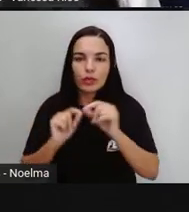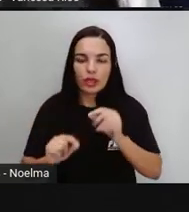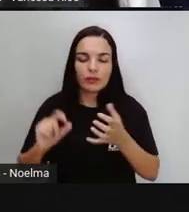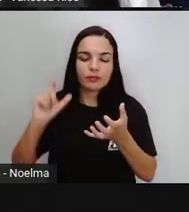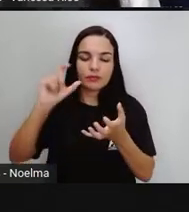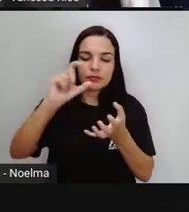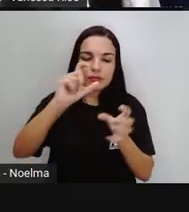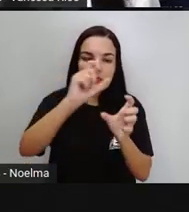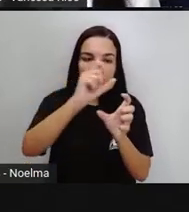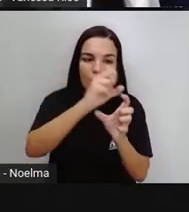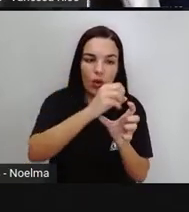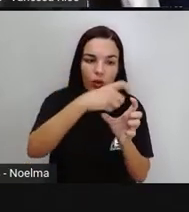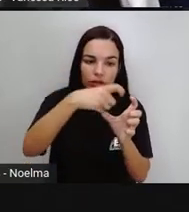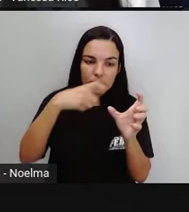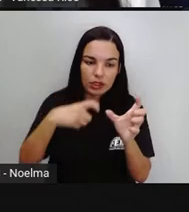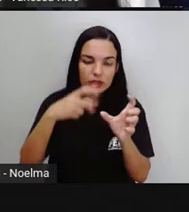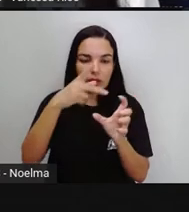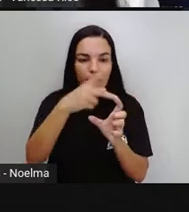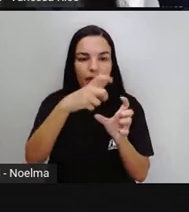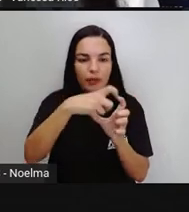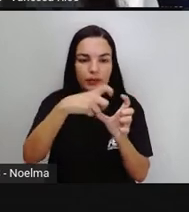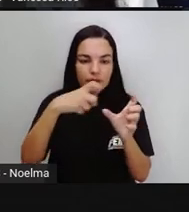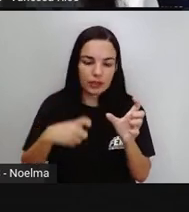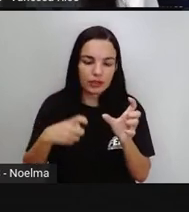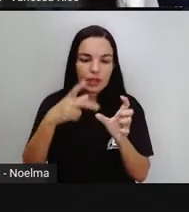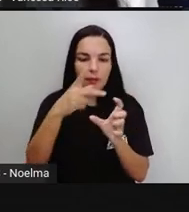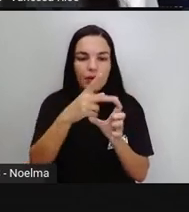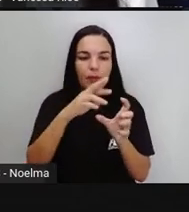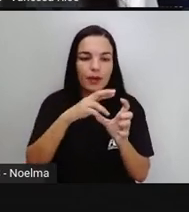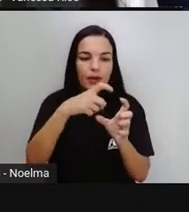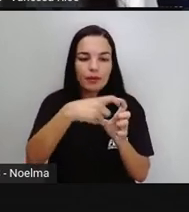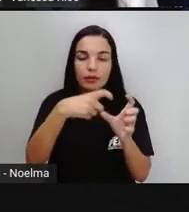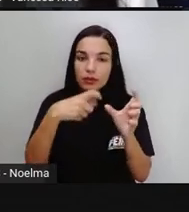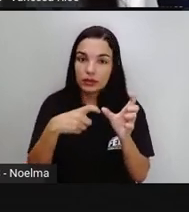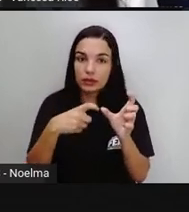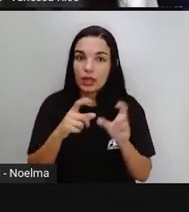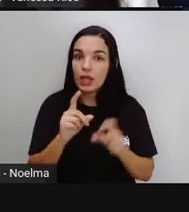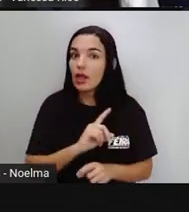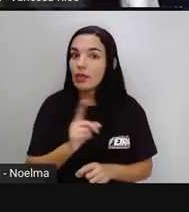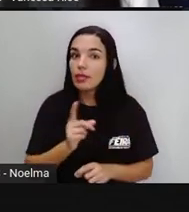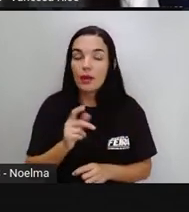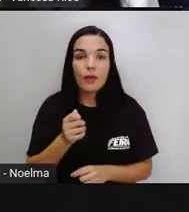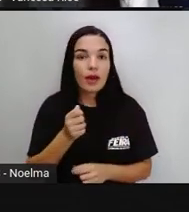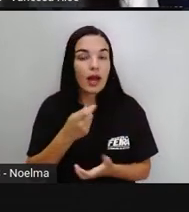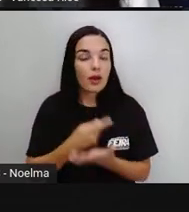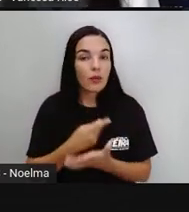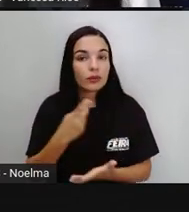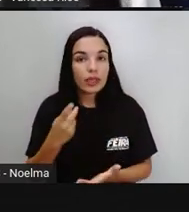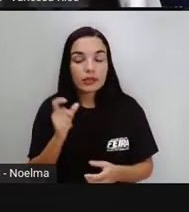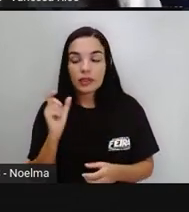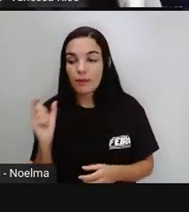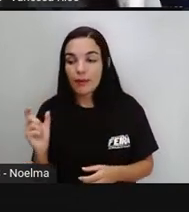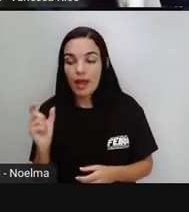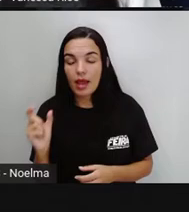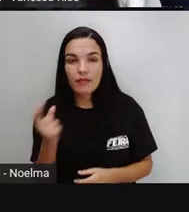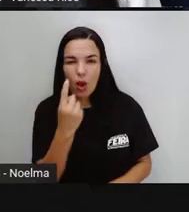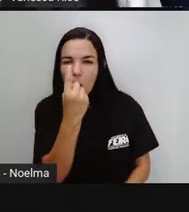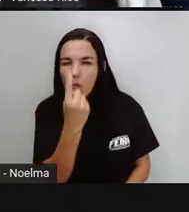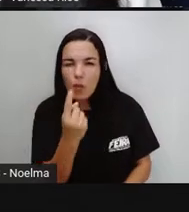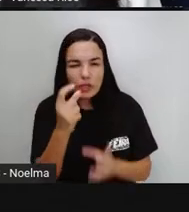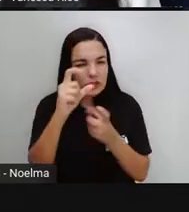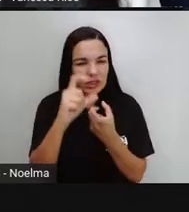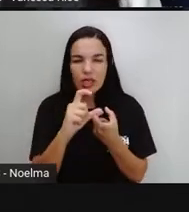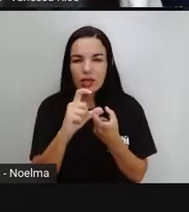oxítona, paroxítona e proparoxítona não acontecem aí nas palavras monossílabas, nas palavras que